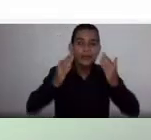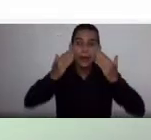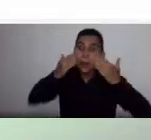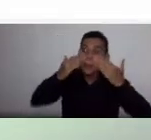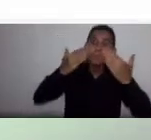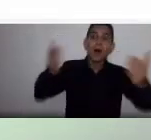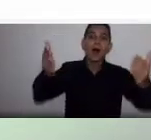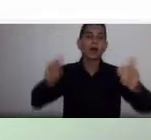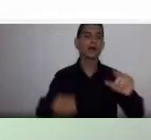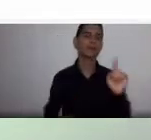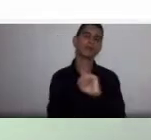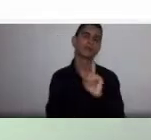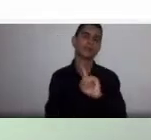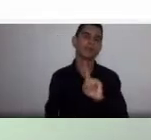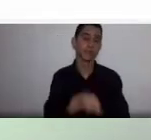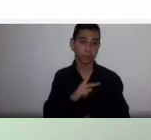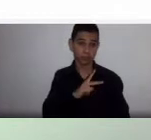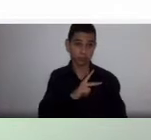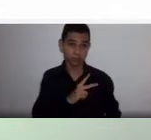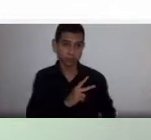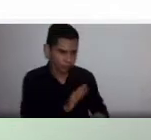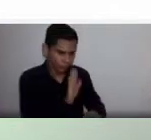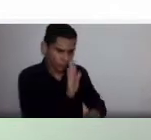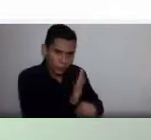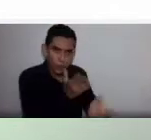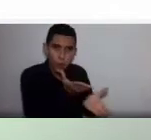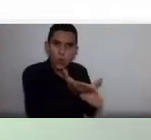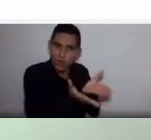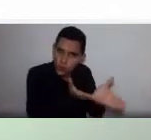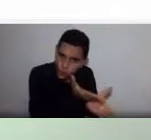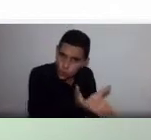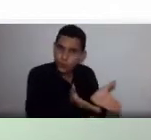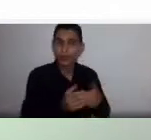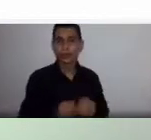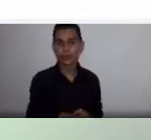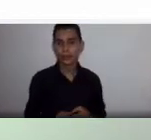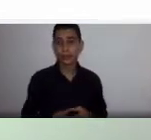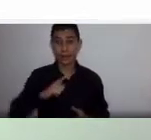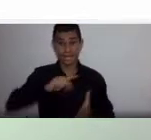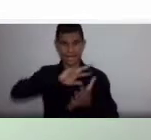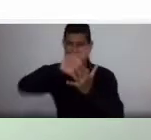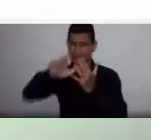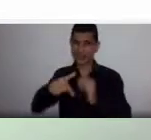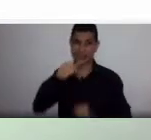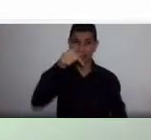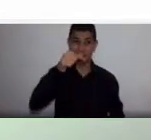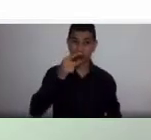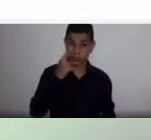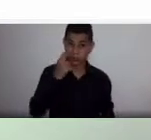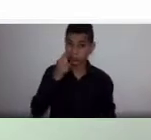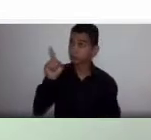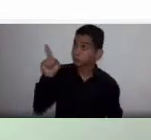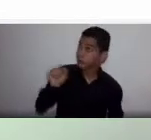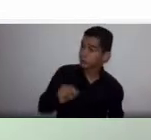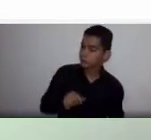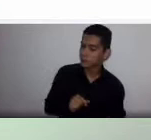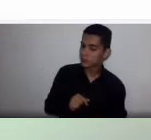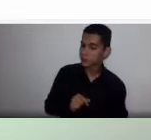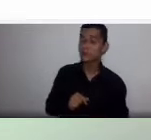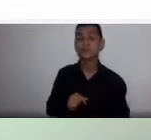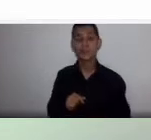transfusão acarreta tudo isso daí. Aí a gente tem sete complicações importantes, e que são